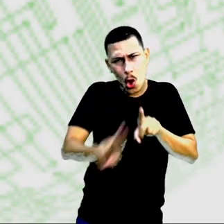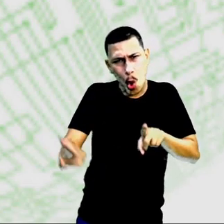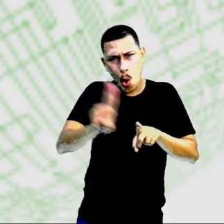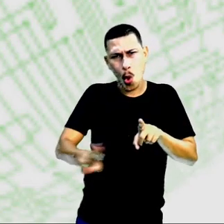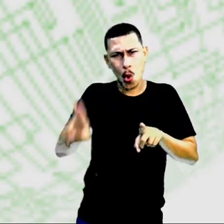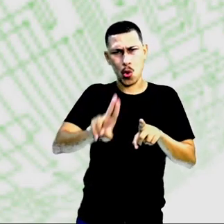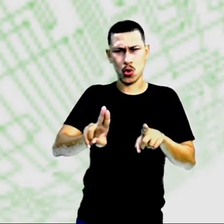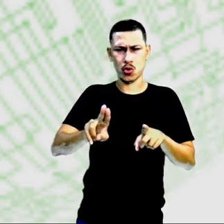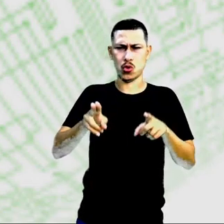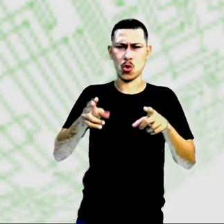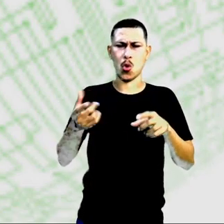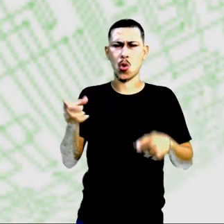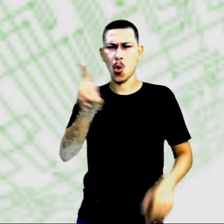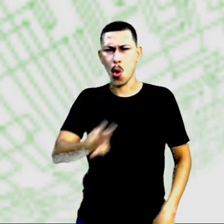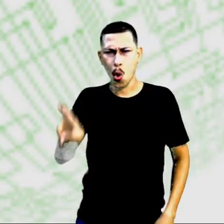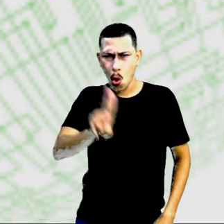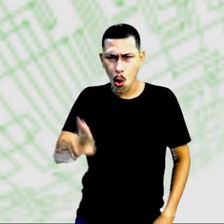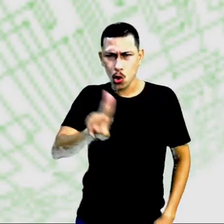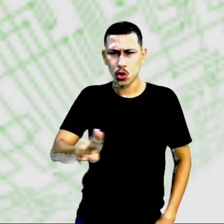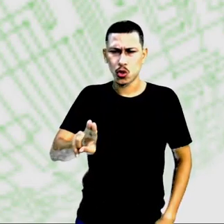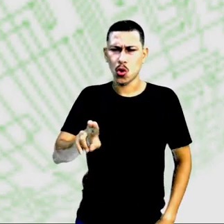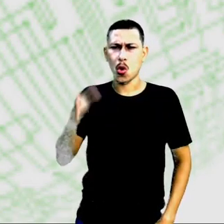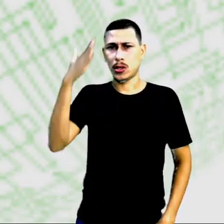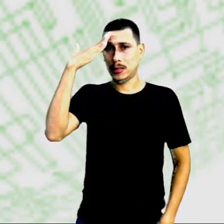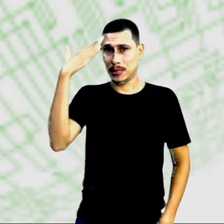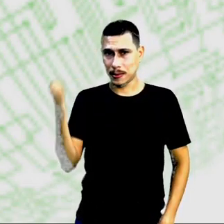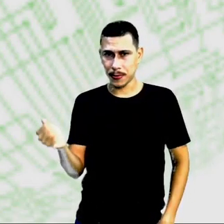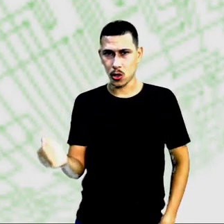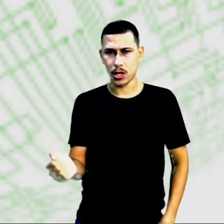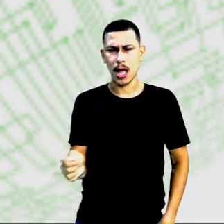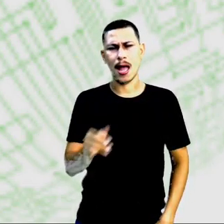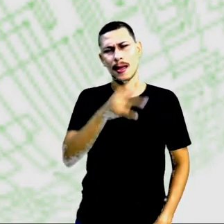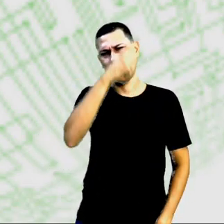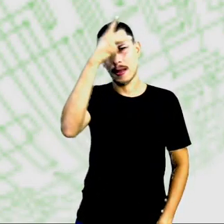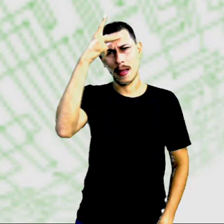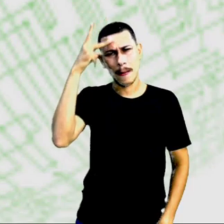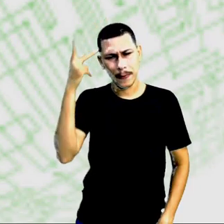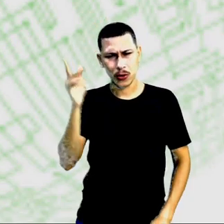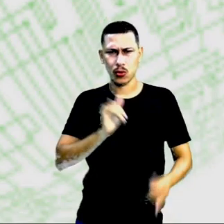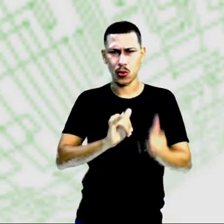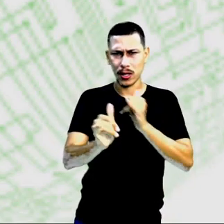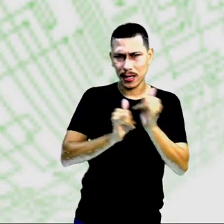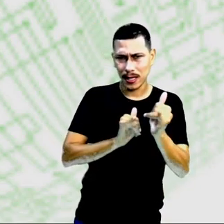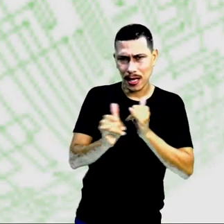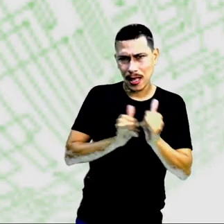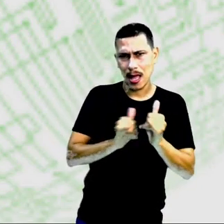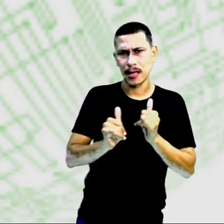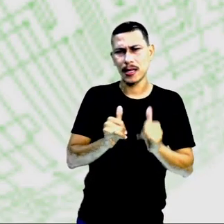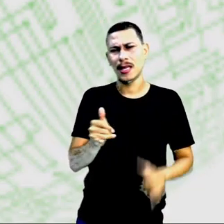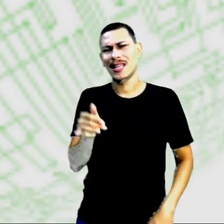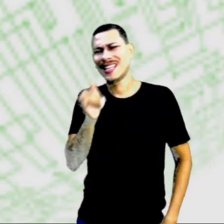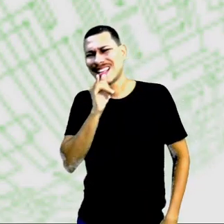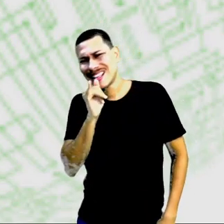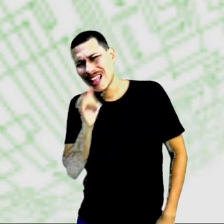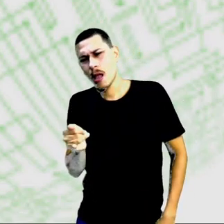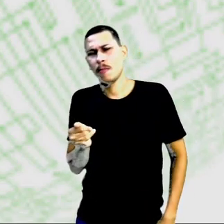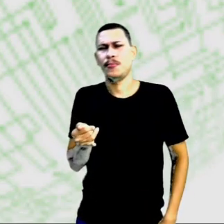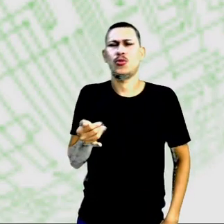acesso, você não estiver pesquisando, são chamados fake news, não souber usar de forma